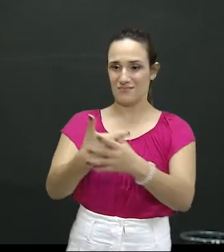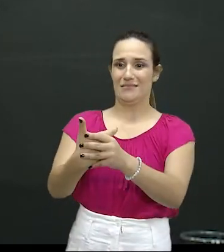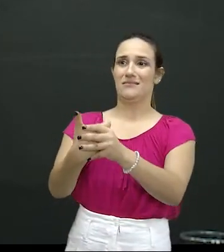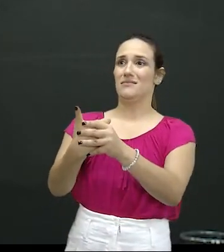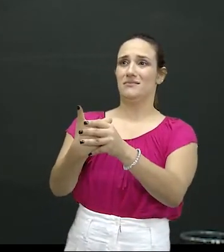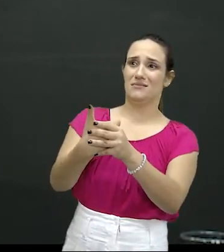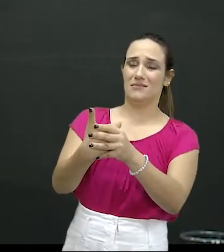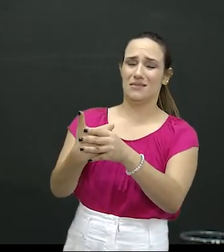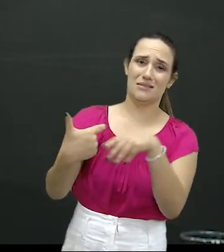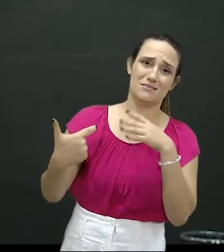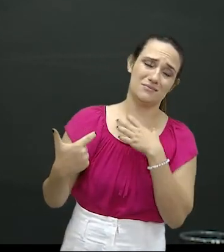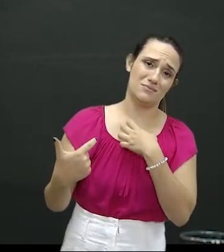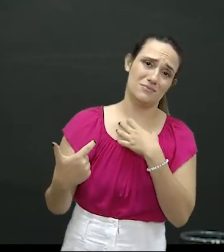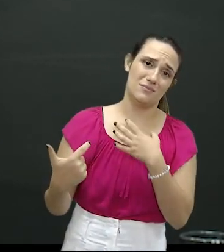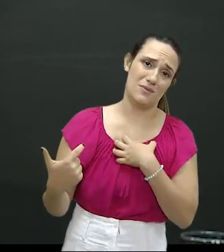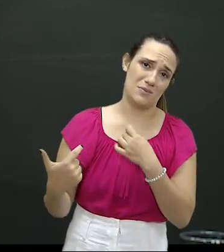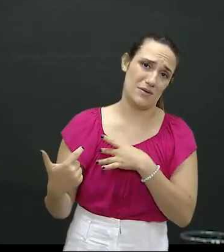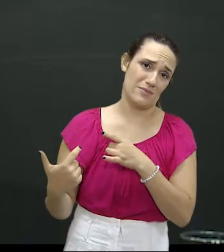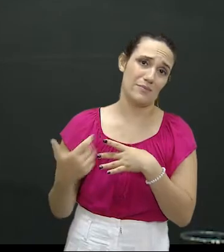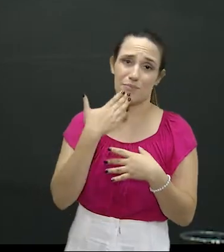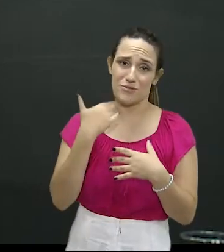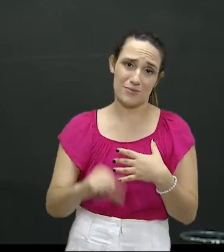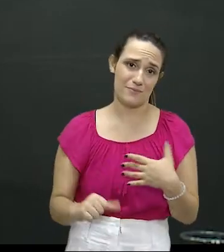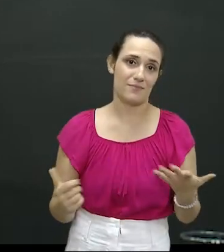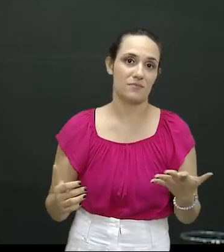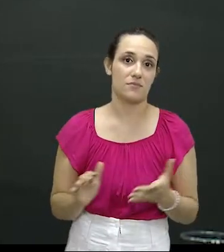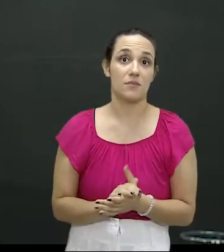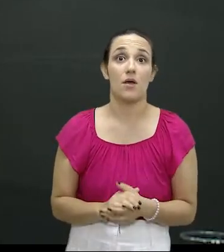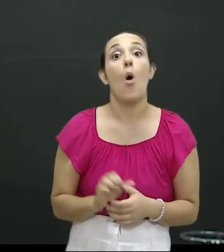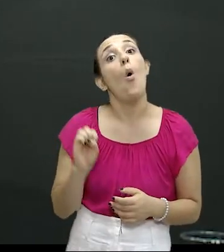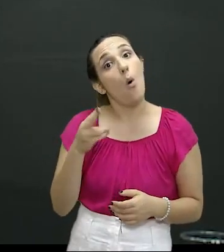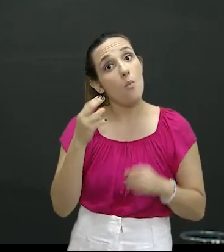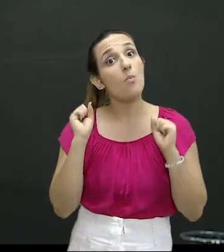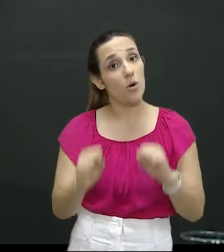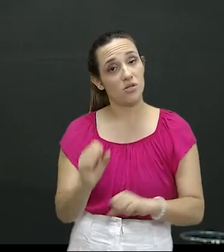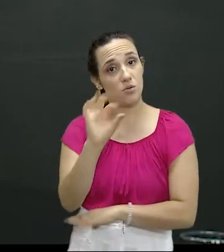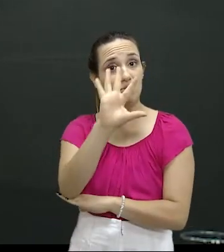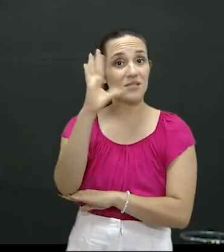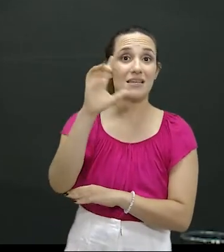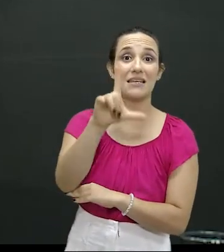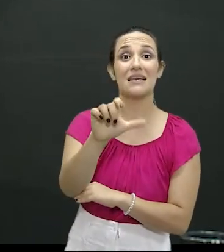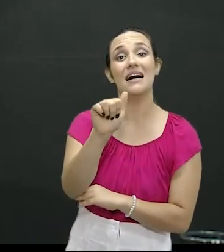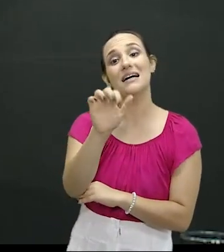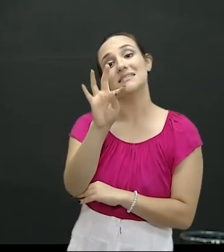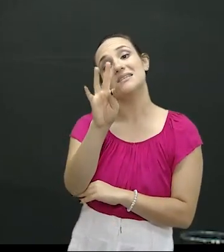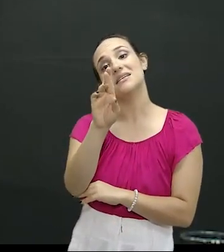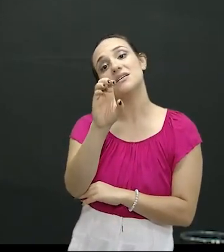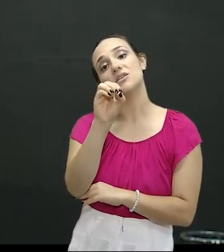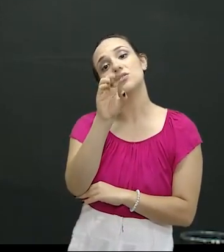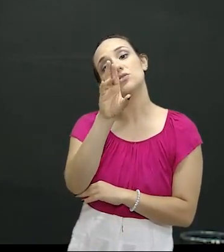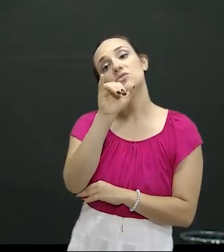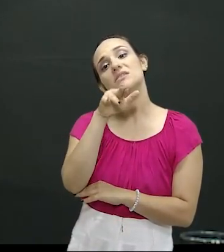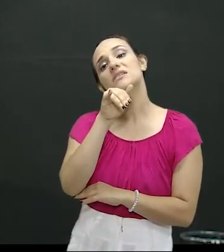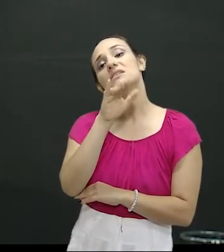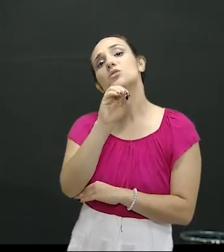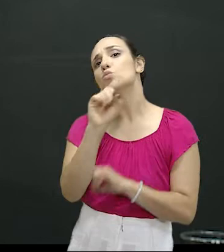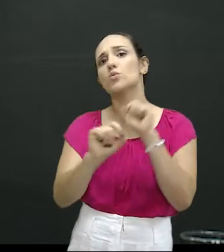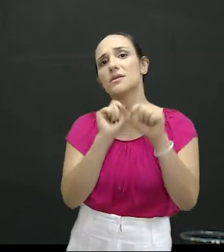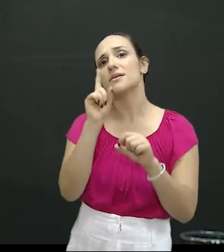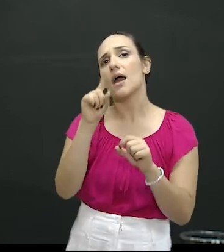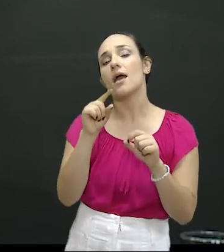um automóvel. E o segundo momento, ainda pior, é, em muitos casos, o quê? Terminar em um latrocínio, que seria o